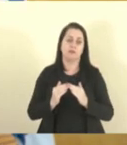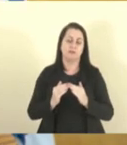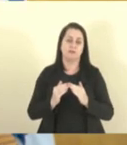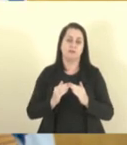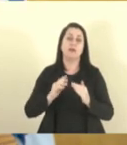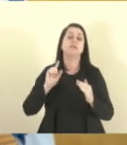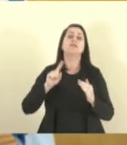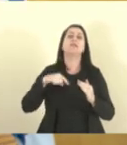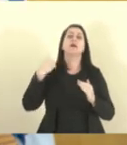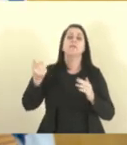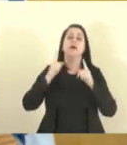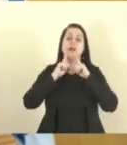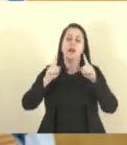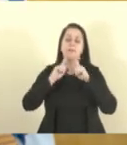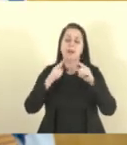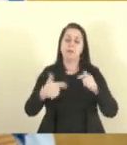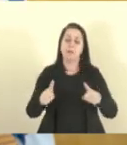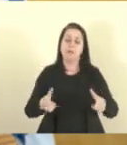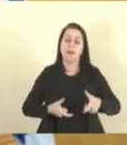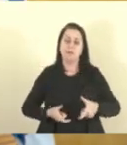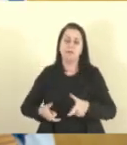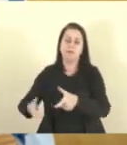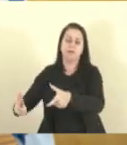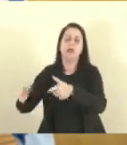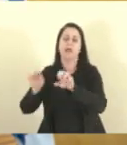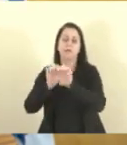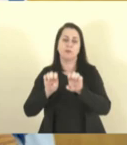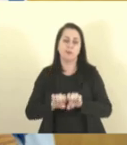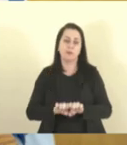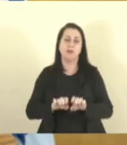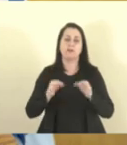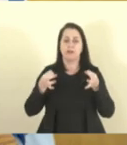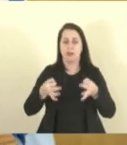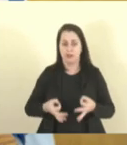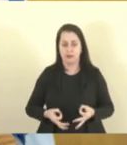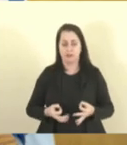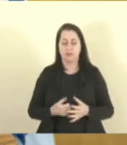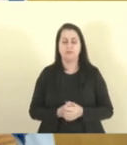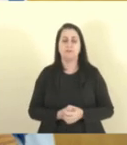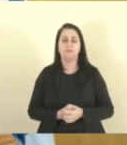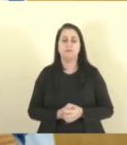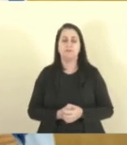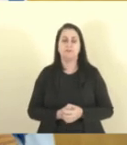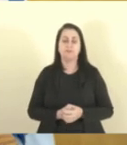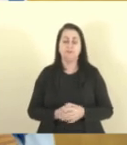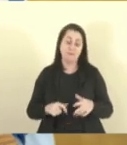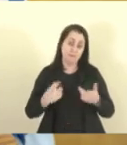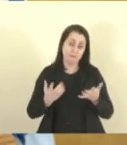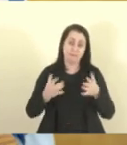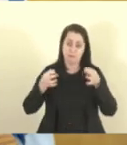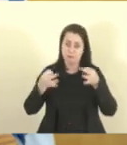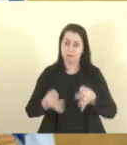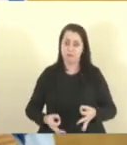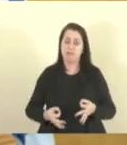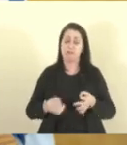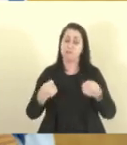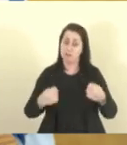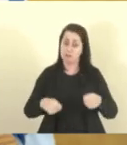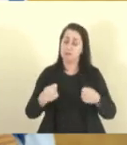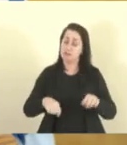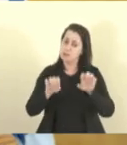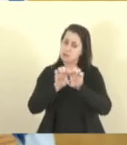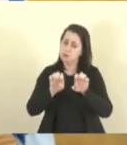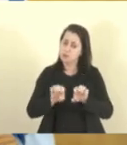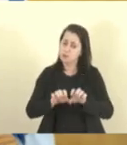depois vai lá reclamar que não tem a infraestrutura adequada, mas o certo é ter a infraestrutura